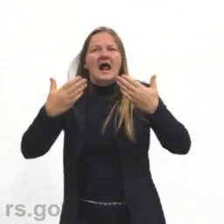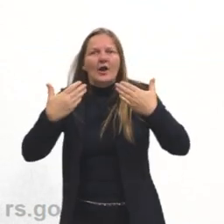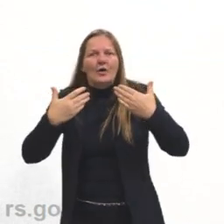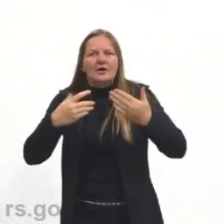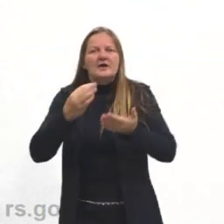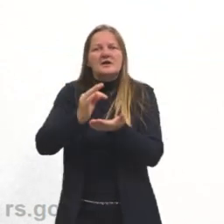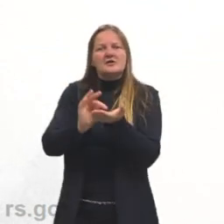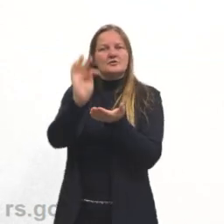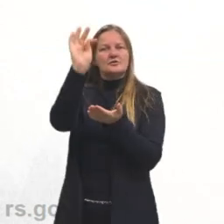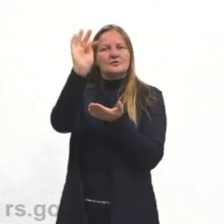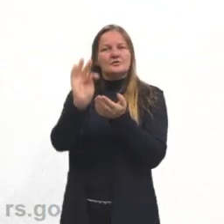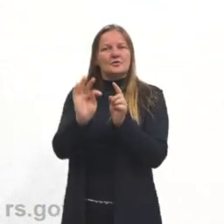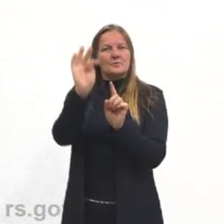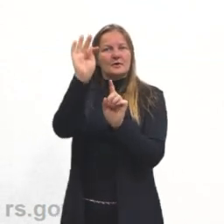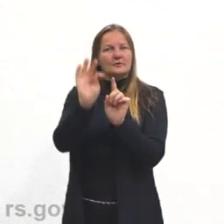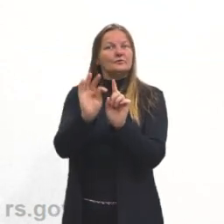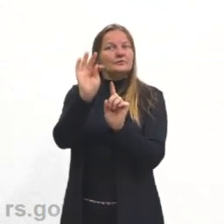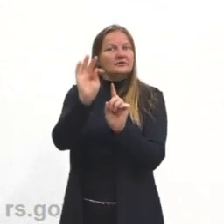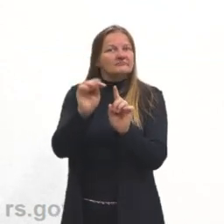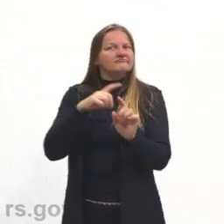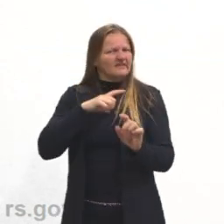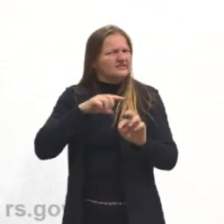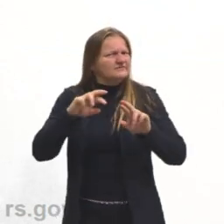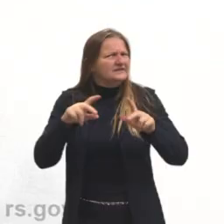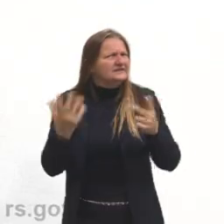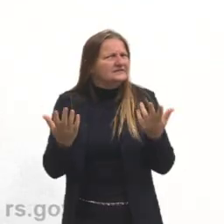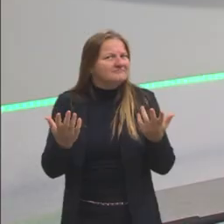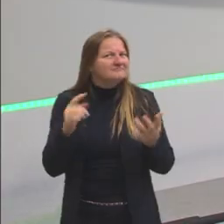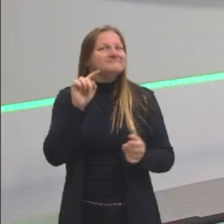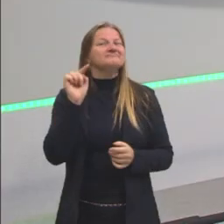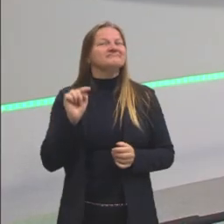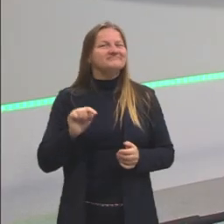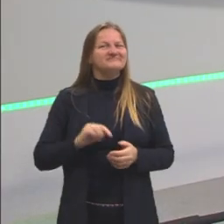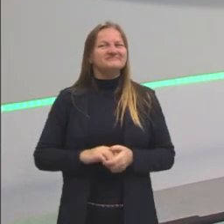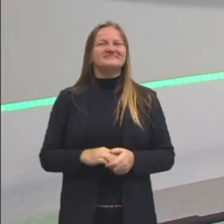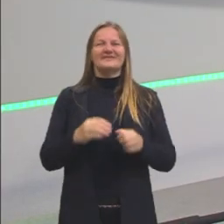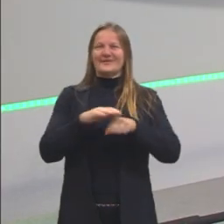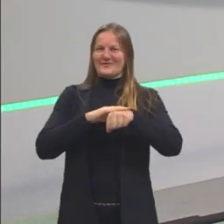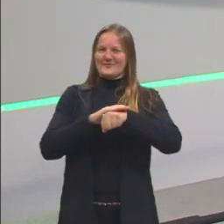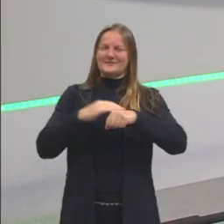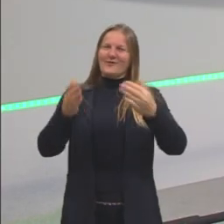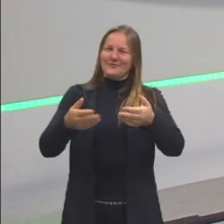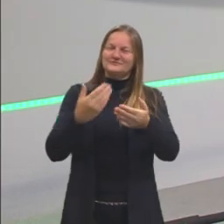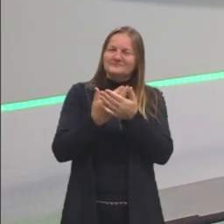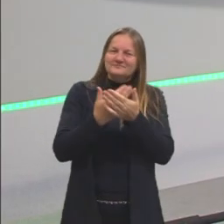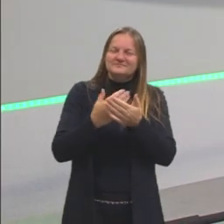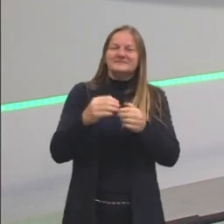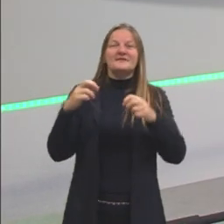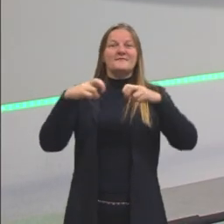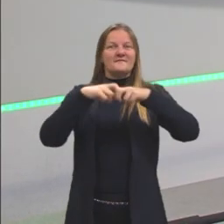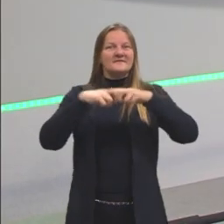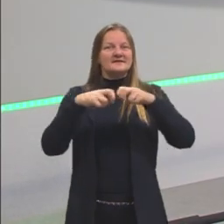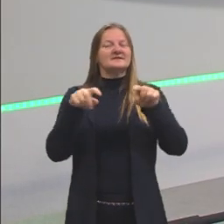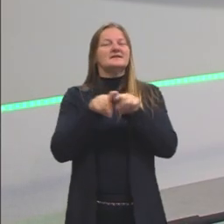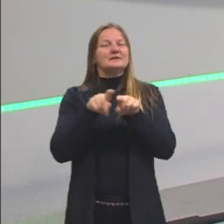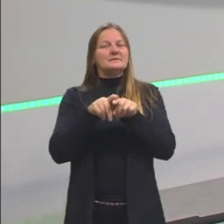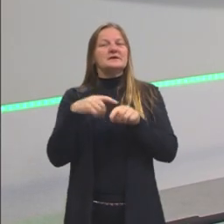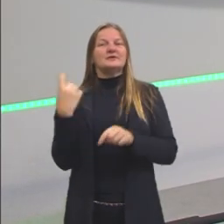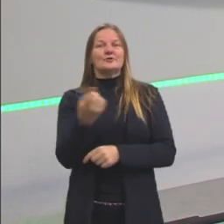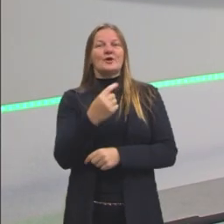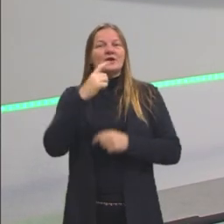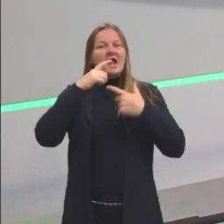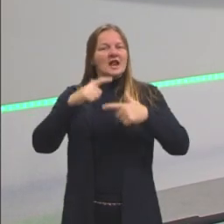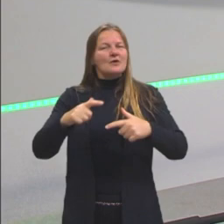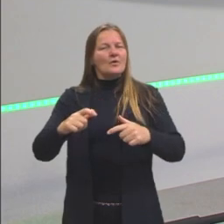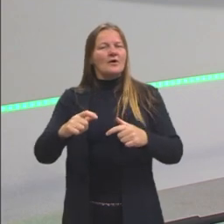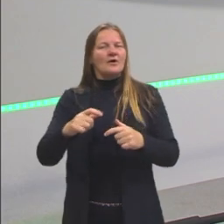temperatura? A gente vai conversar um pouquinho mais especificamente sobre isso na Física e também na nossa linguagem